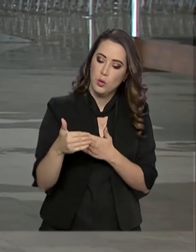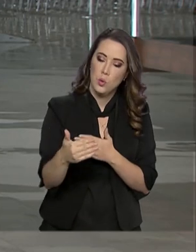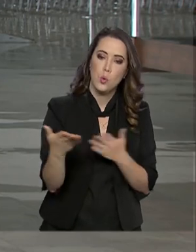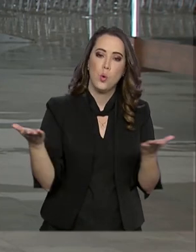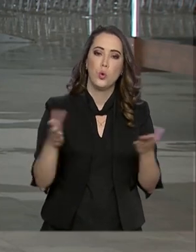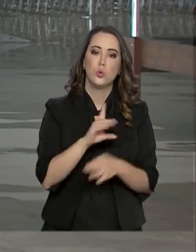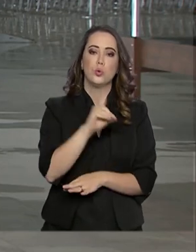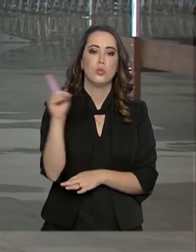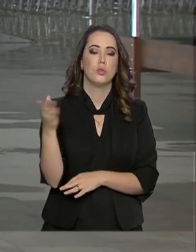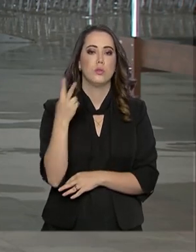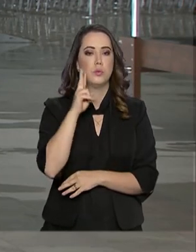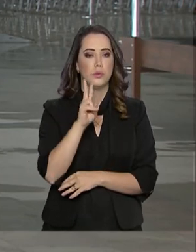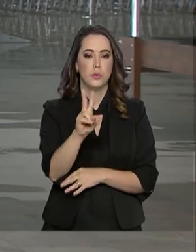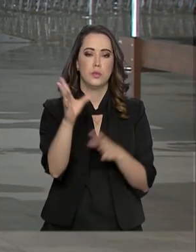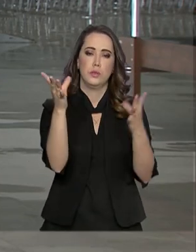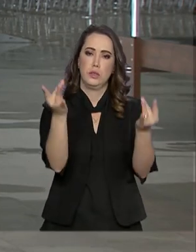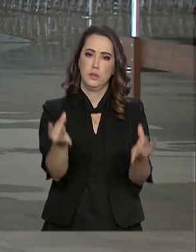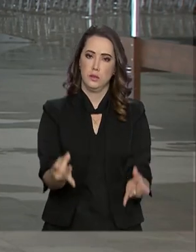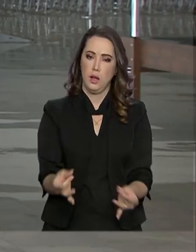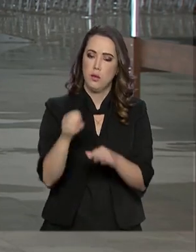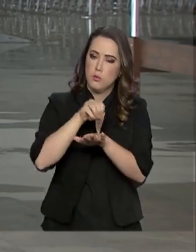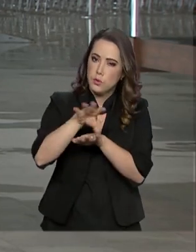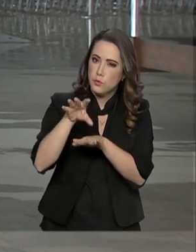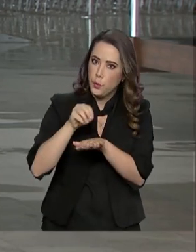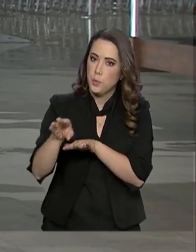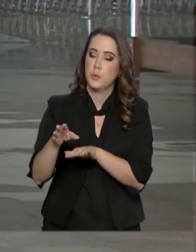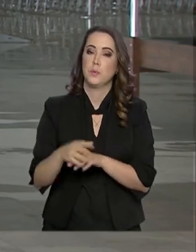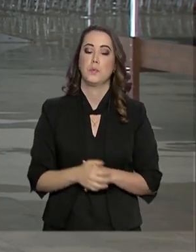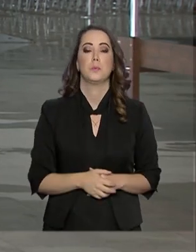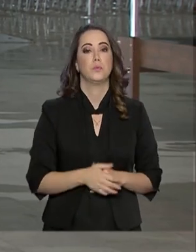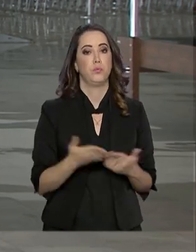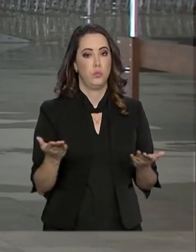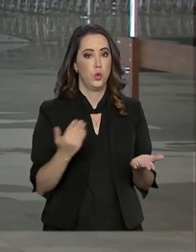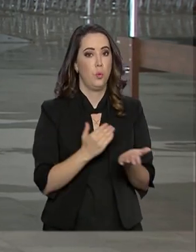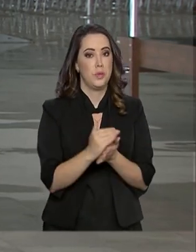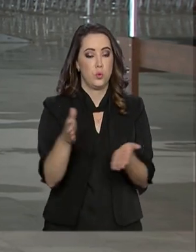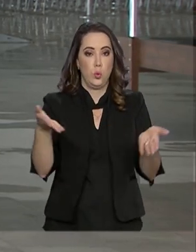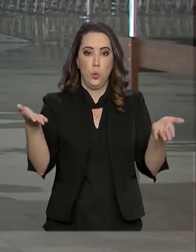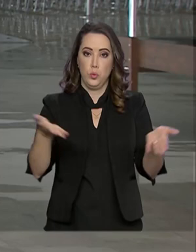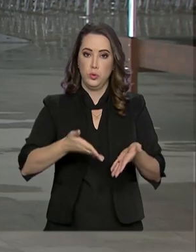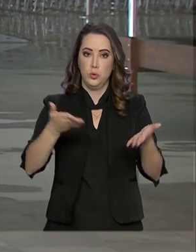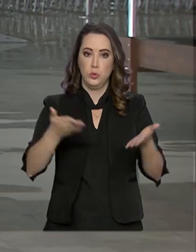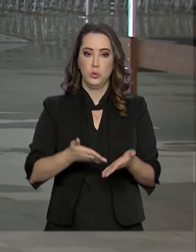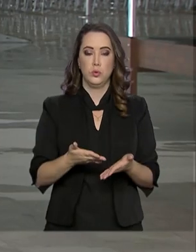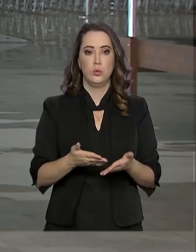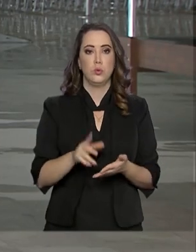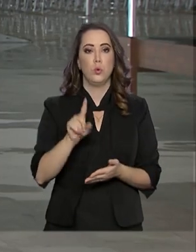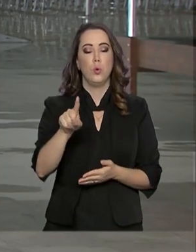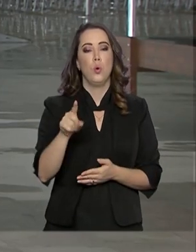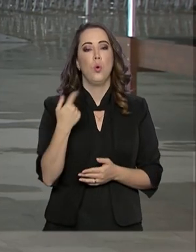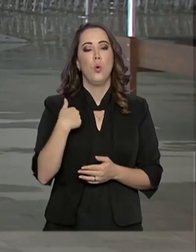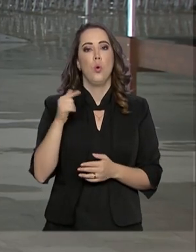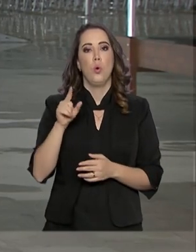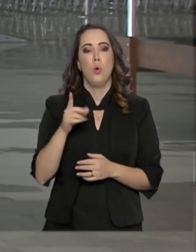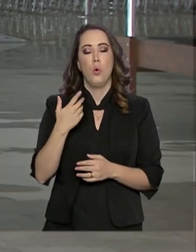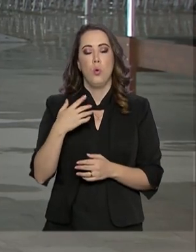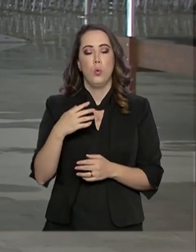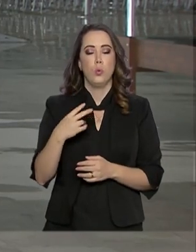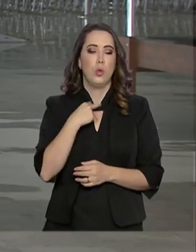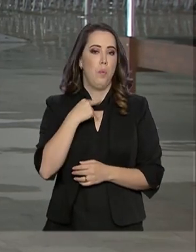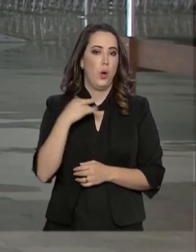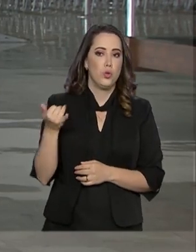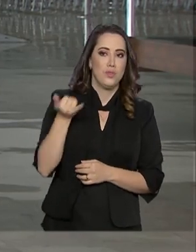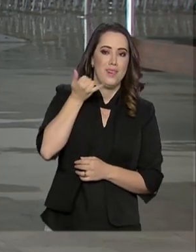nossa programação você acompanha mais informações. E olha, começou a valer hoje o não perturbe dos bancos, que